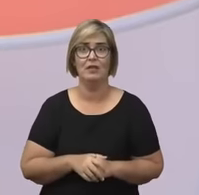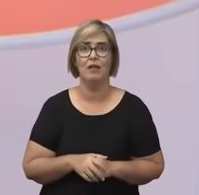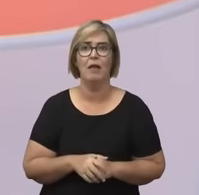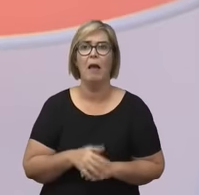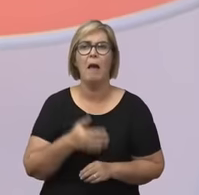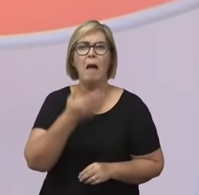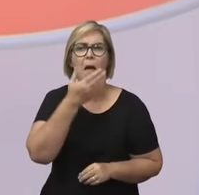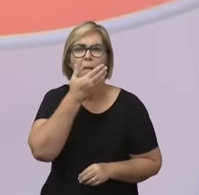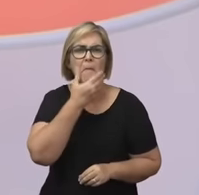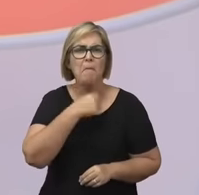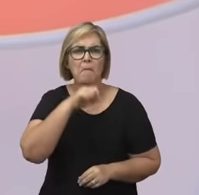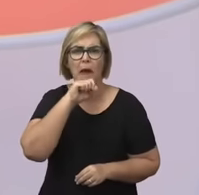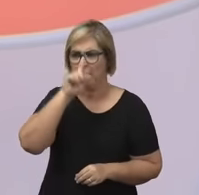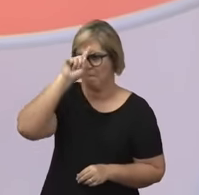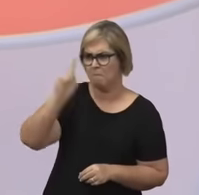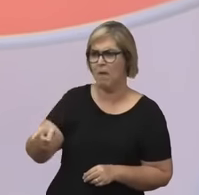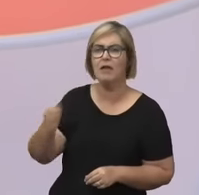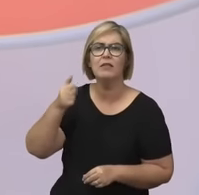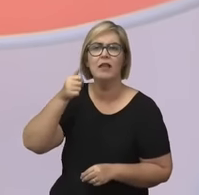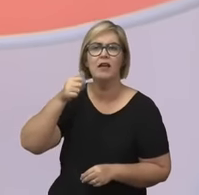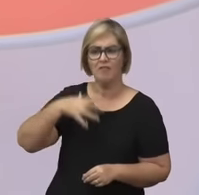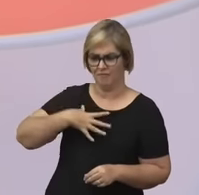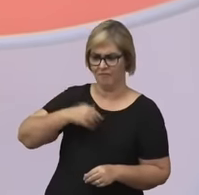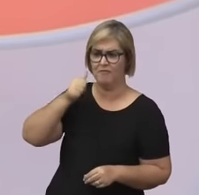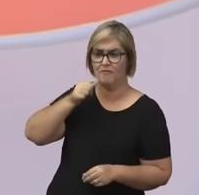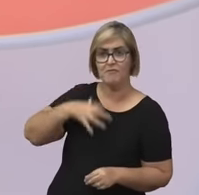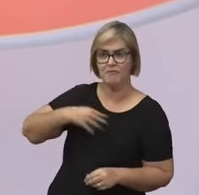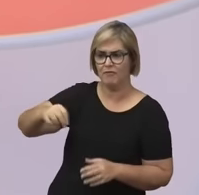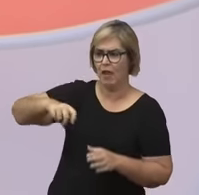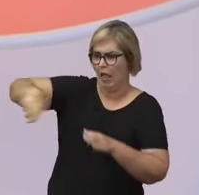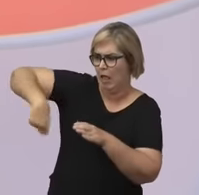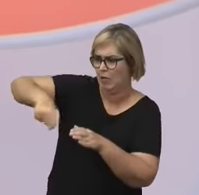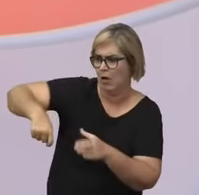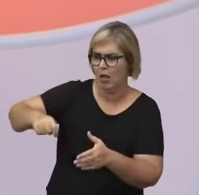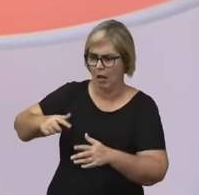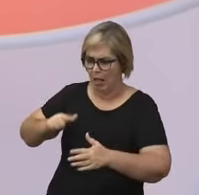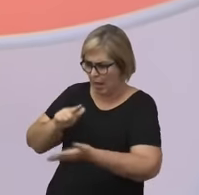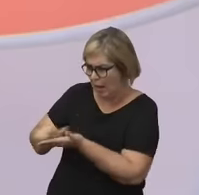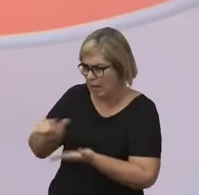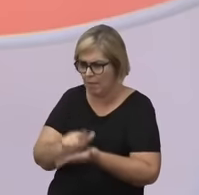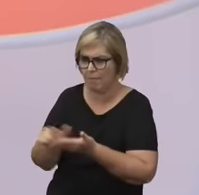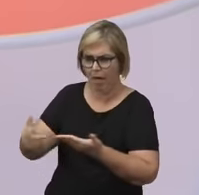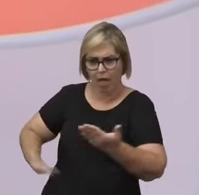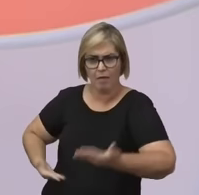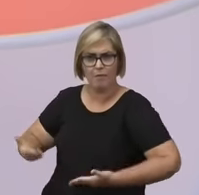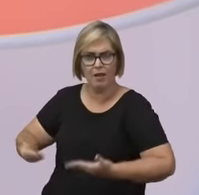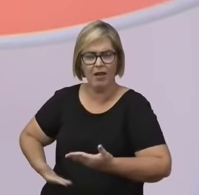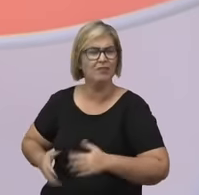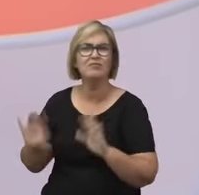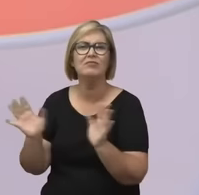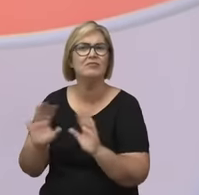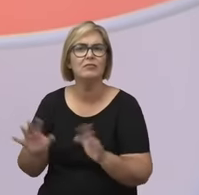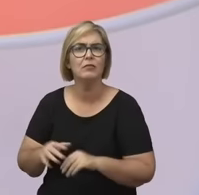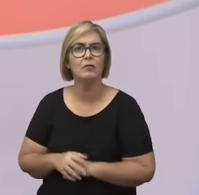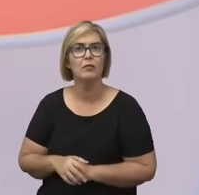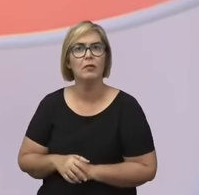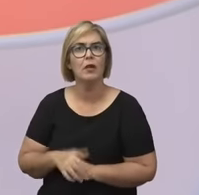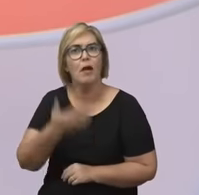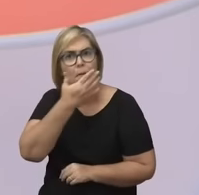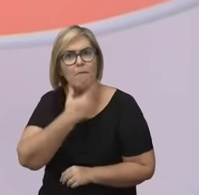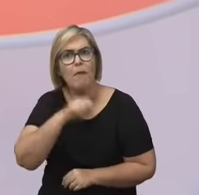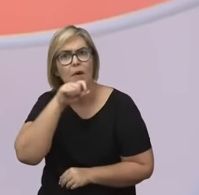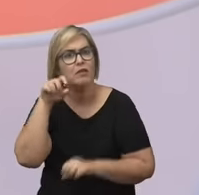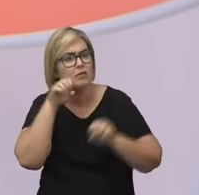engomar, lavar, cozinhar, varrer a casa, etc, etc, mandem-lhe ensinar a ler, escrever,